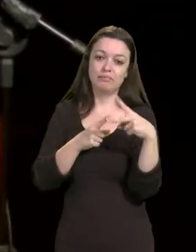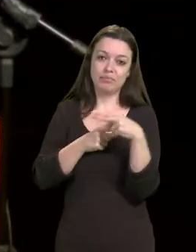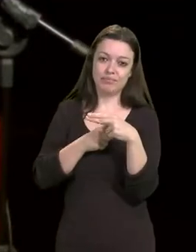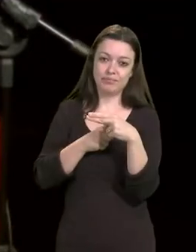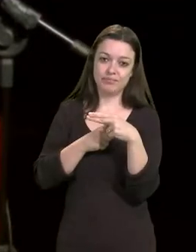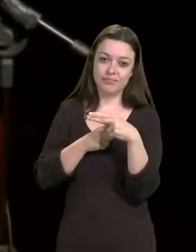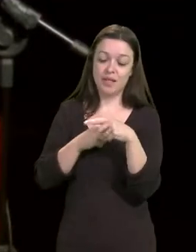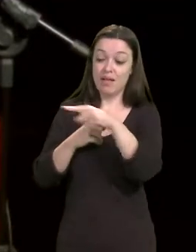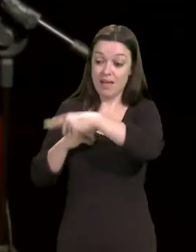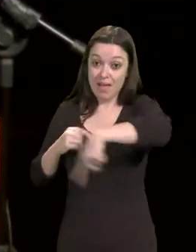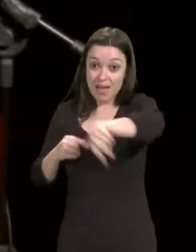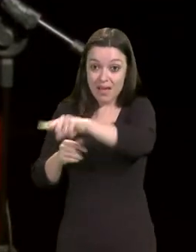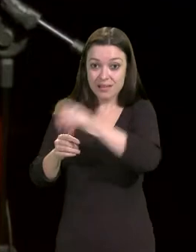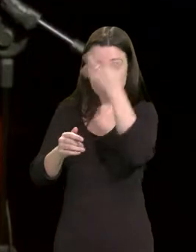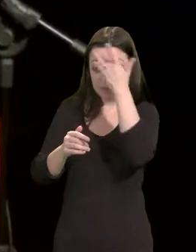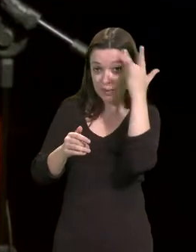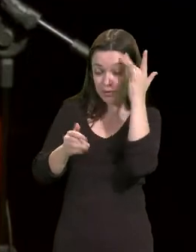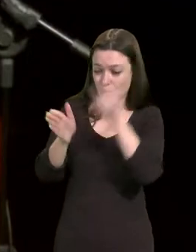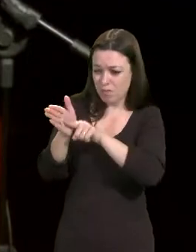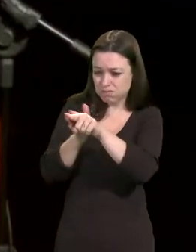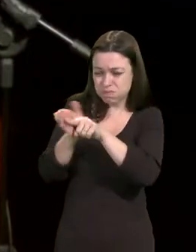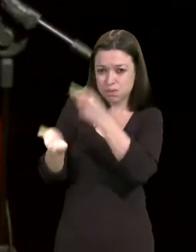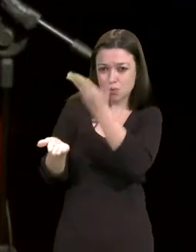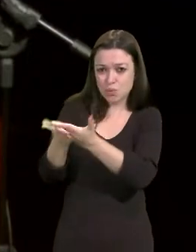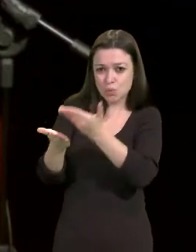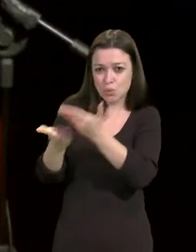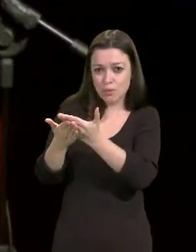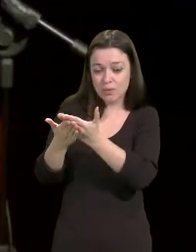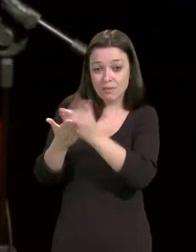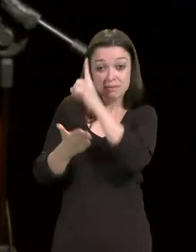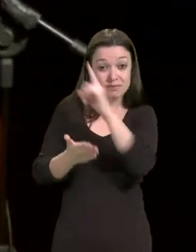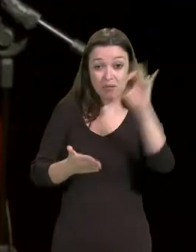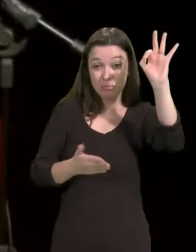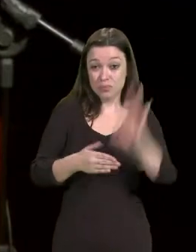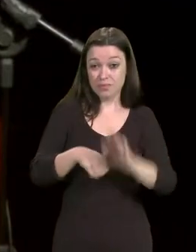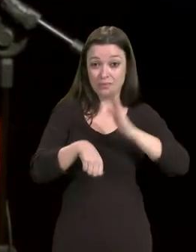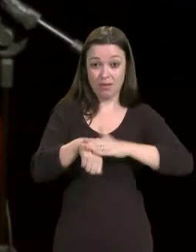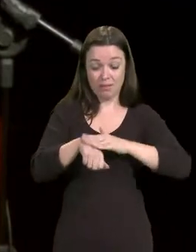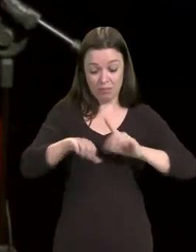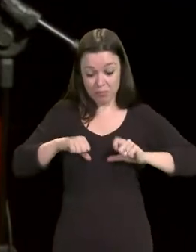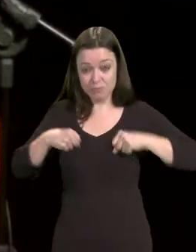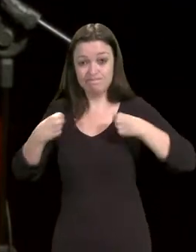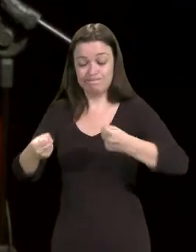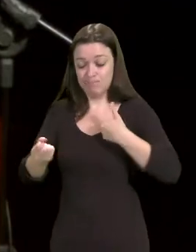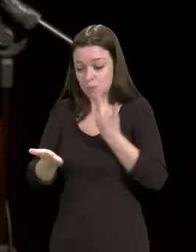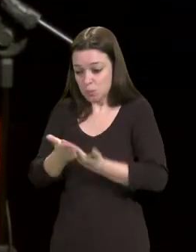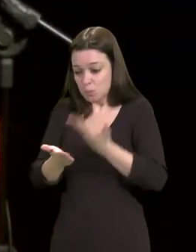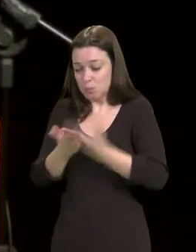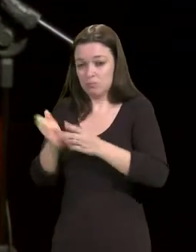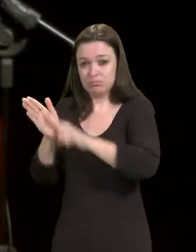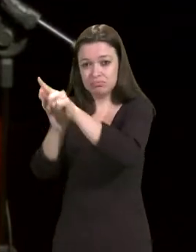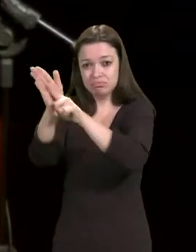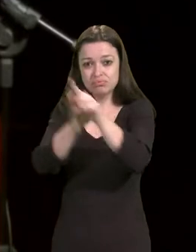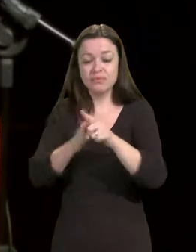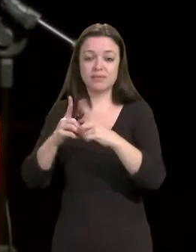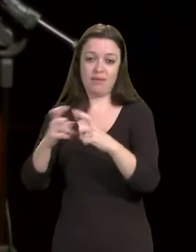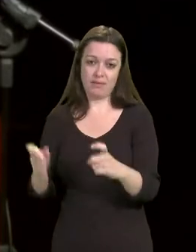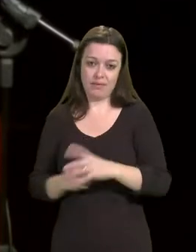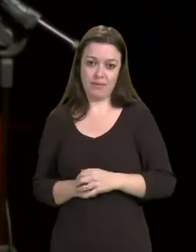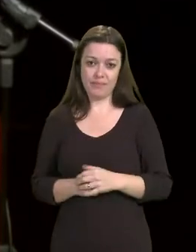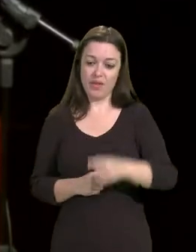majoritária e exclusivamente à atividade de produção científica. Nós,